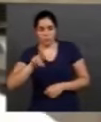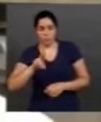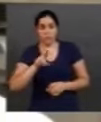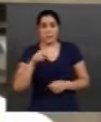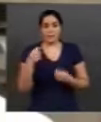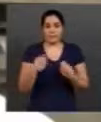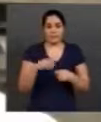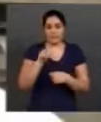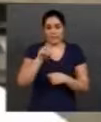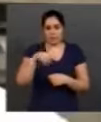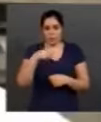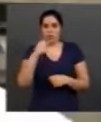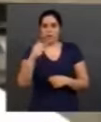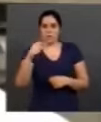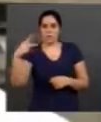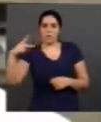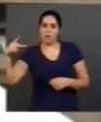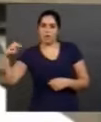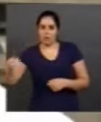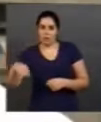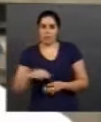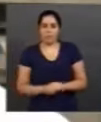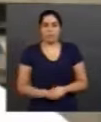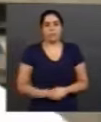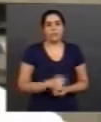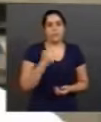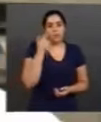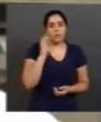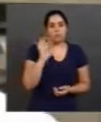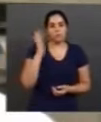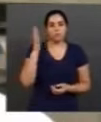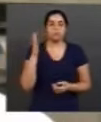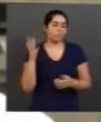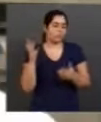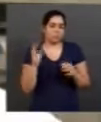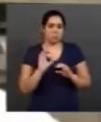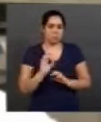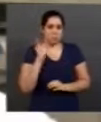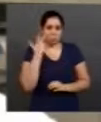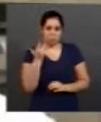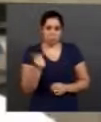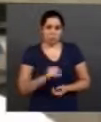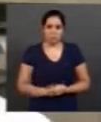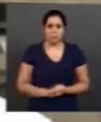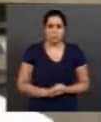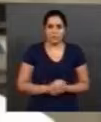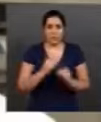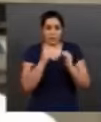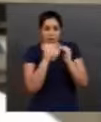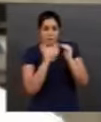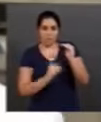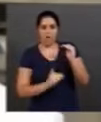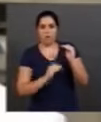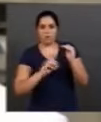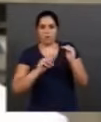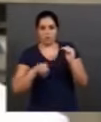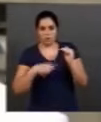de 0,7, considerando a temperatura média da cidade de Uberlândia. Abaixo de 0,7